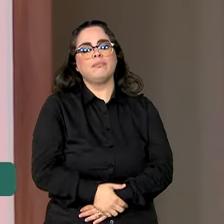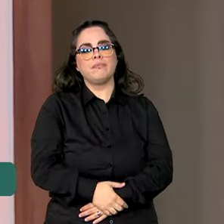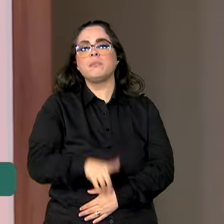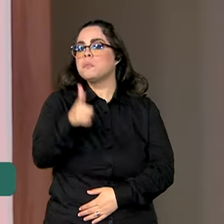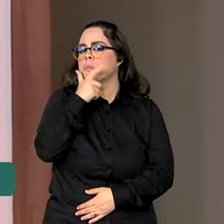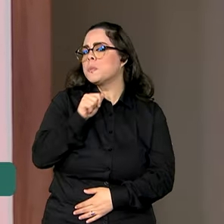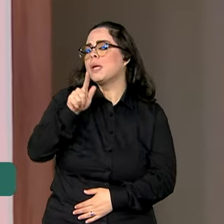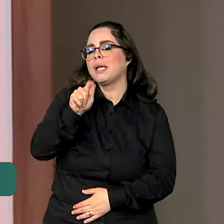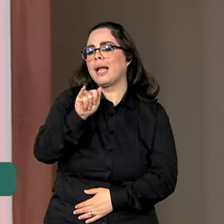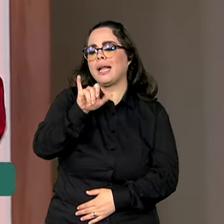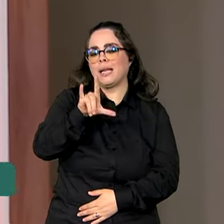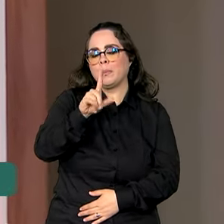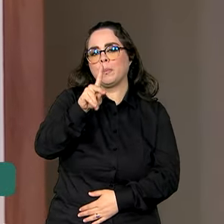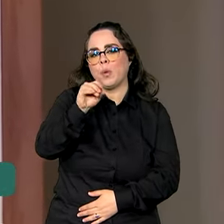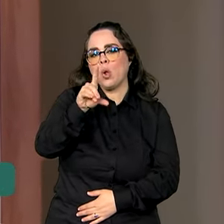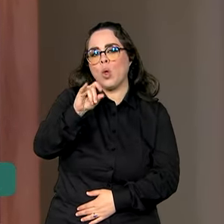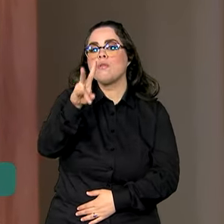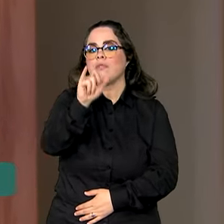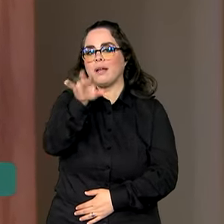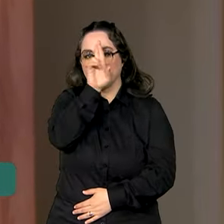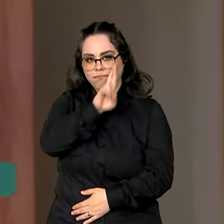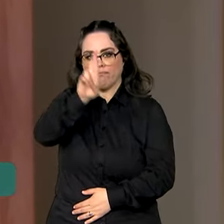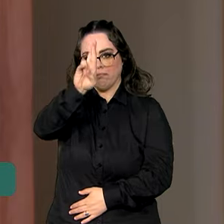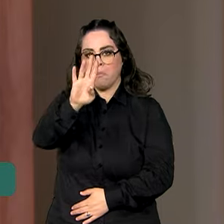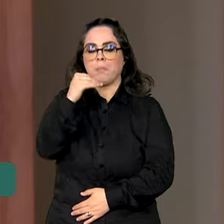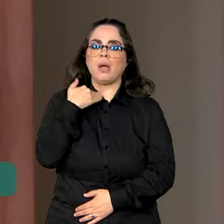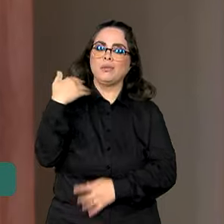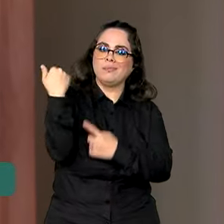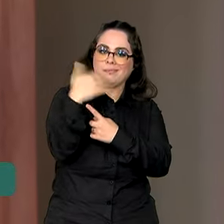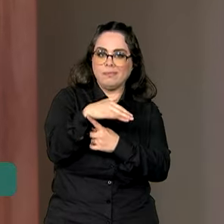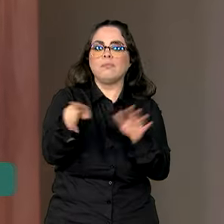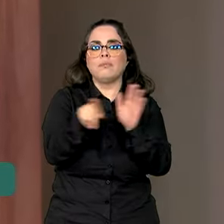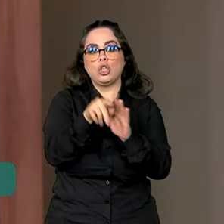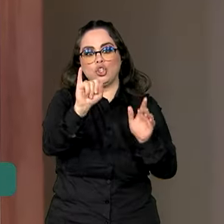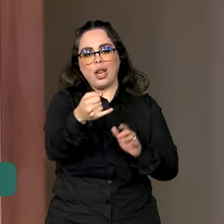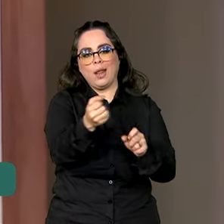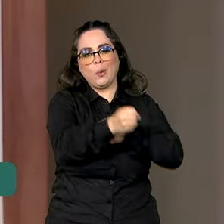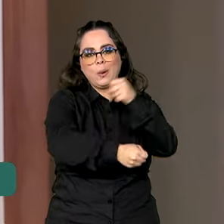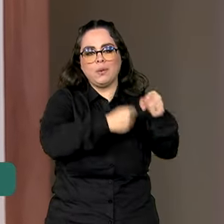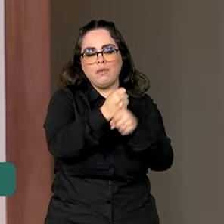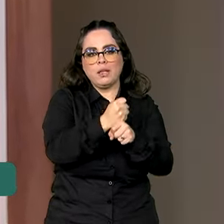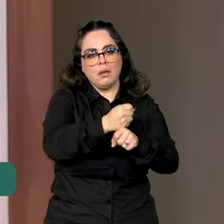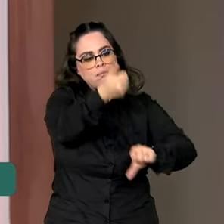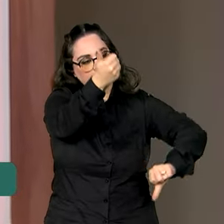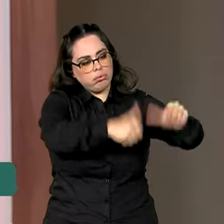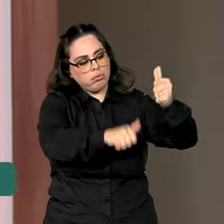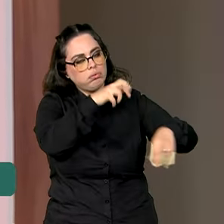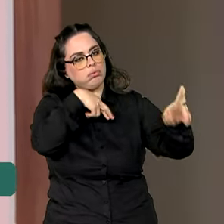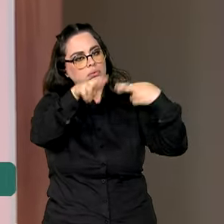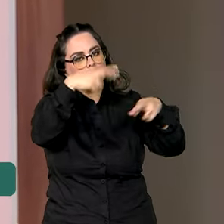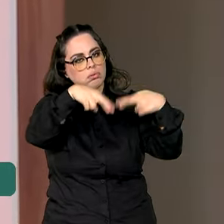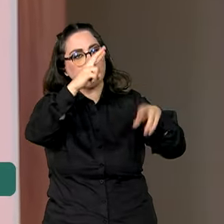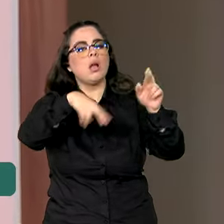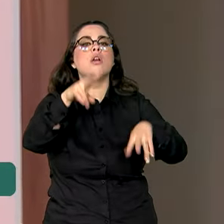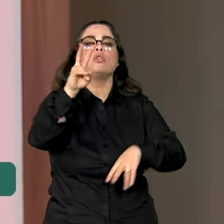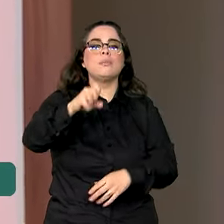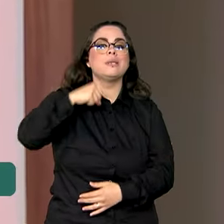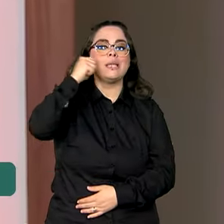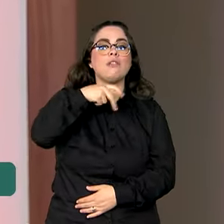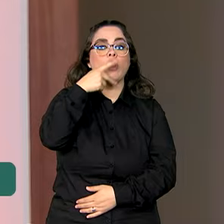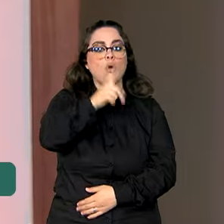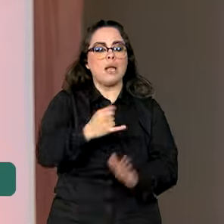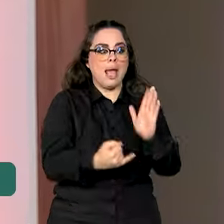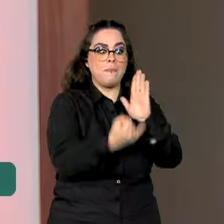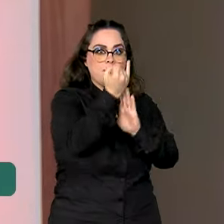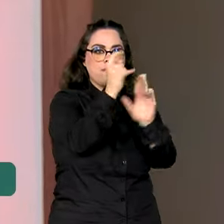comandar o Banco Central a partir de janeiro do ano que vem. Na sabatina com os senadores, ele destacou o controle da inflação como uma